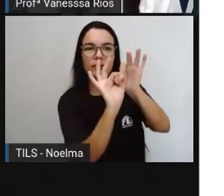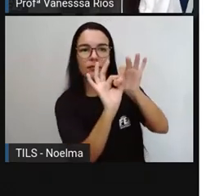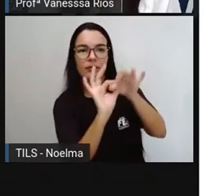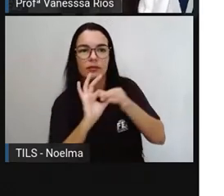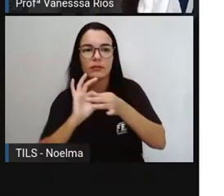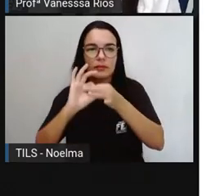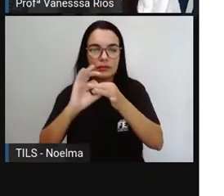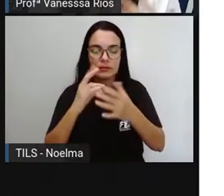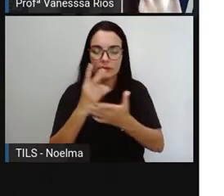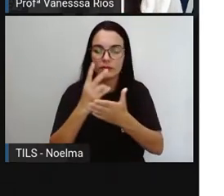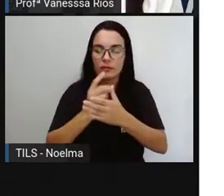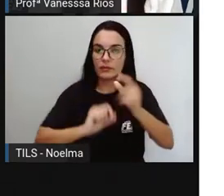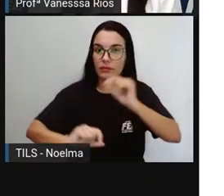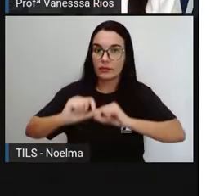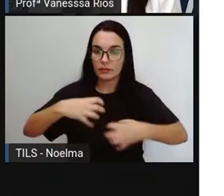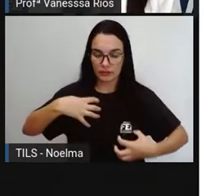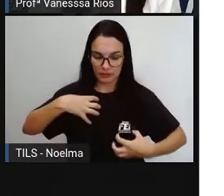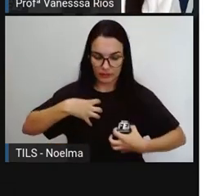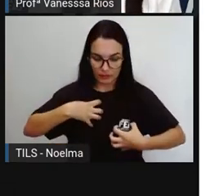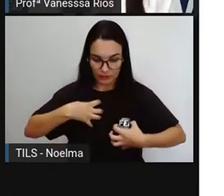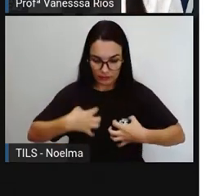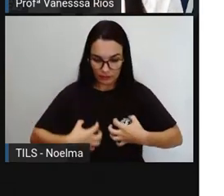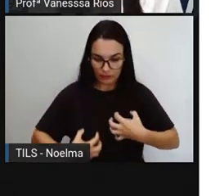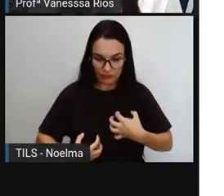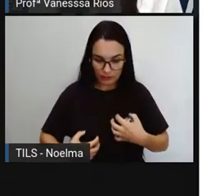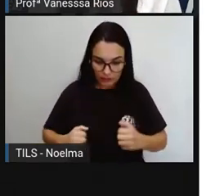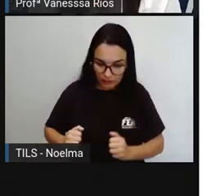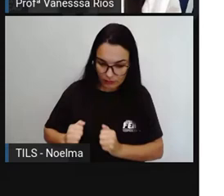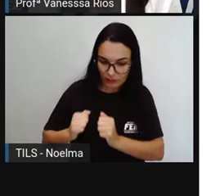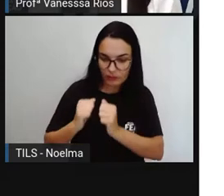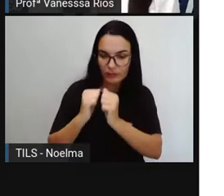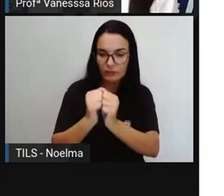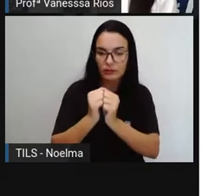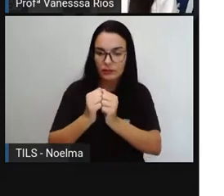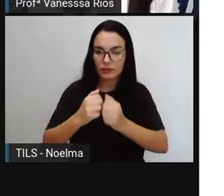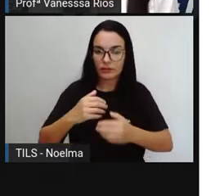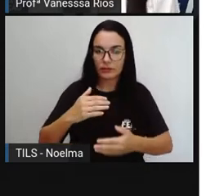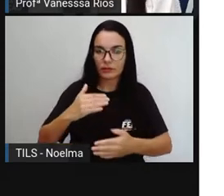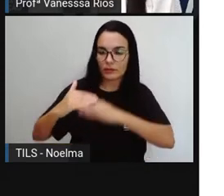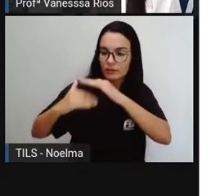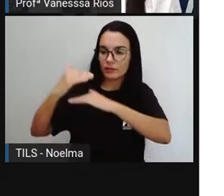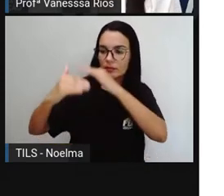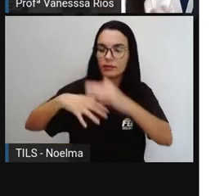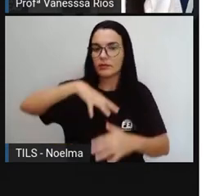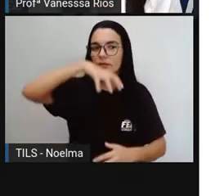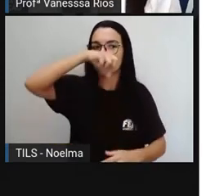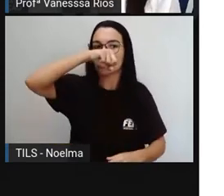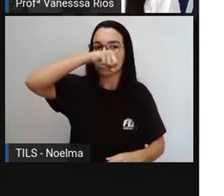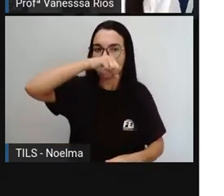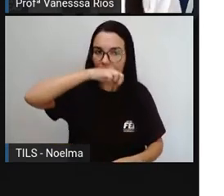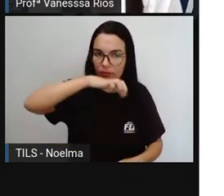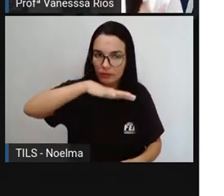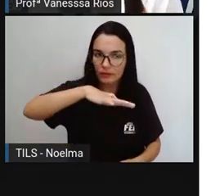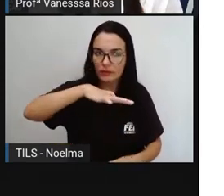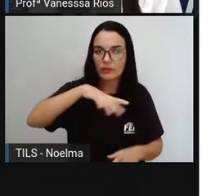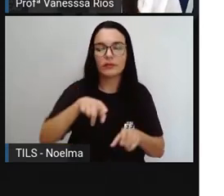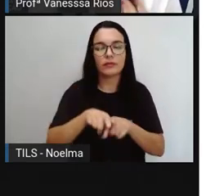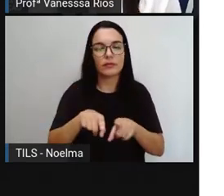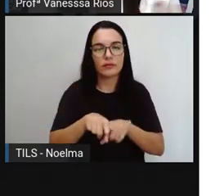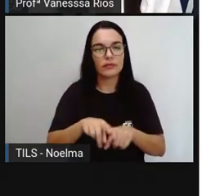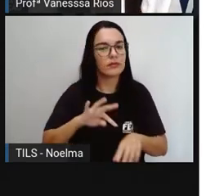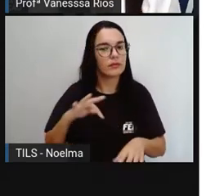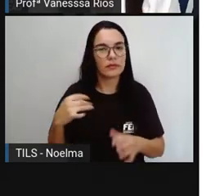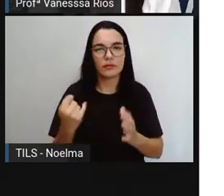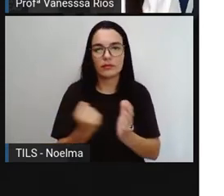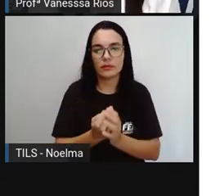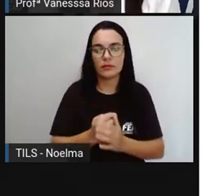órgãos que compõem aí outros sistemas participarem do processo de respiração assim também, não é? Como dentro de